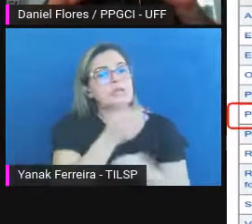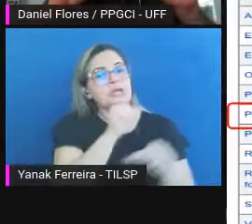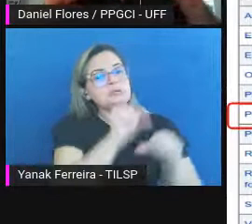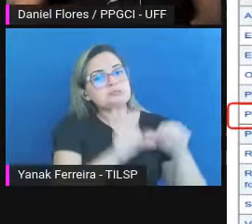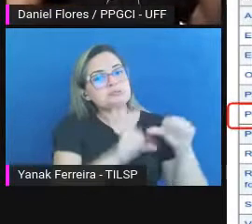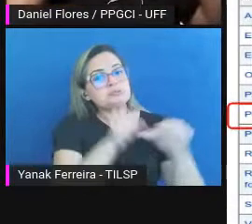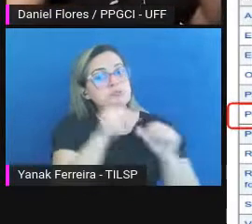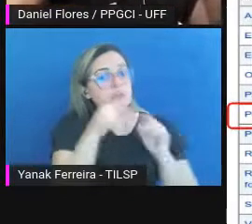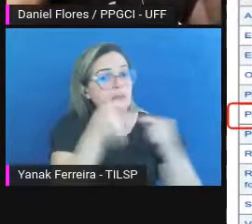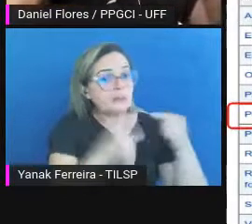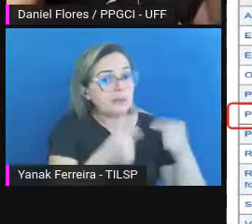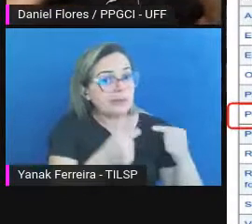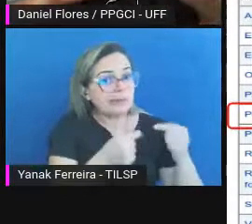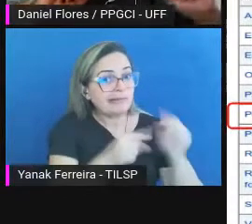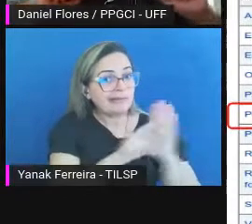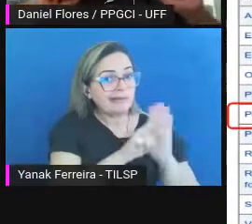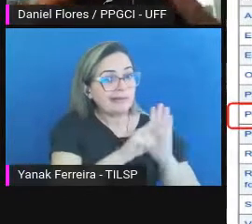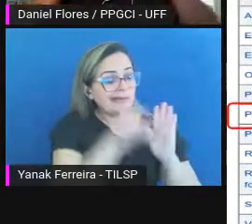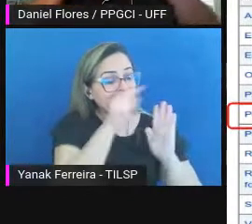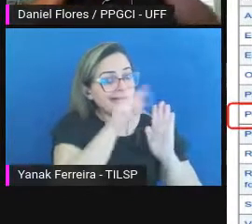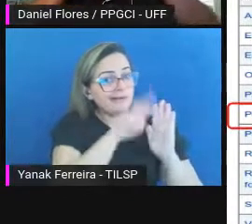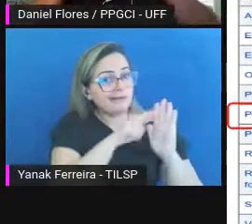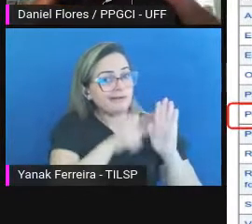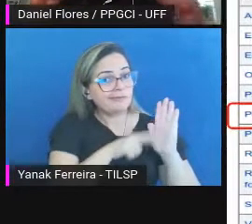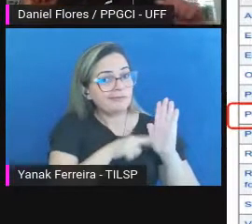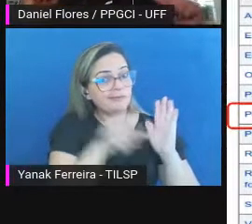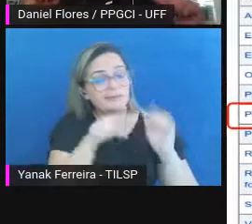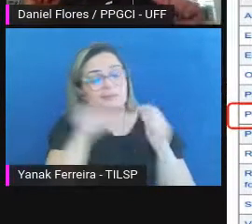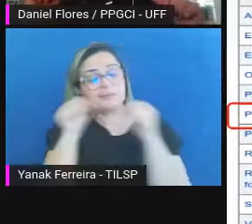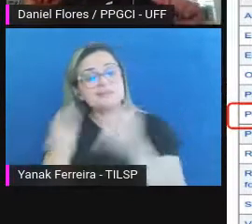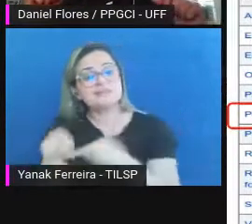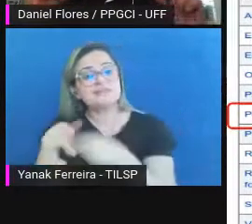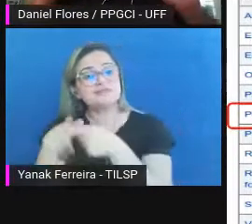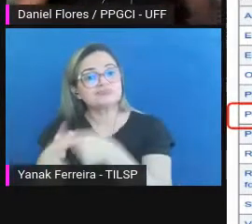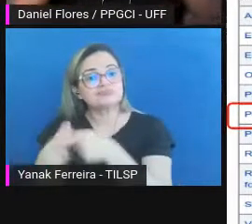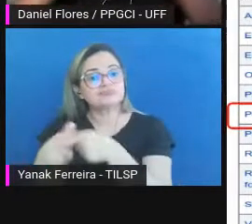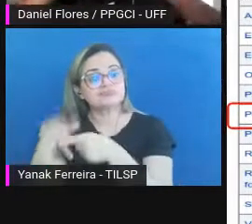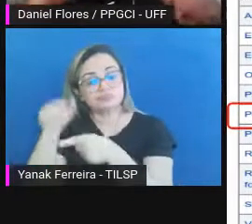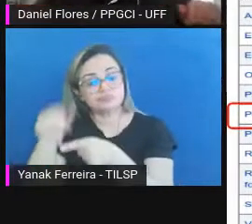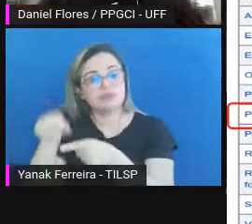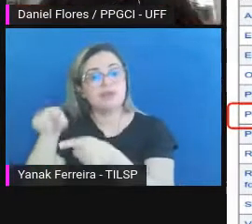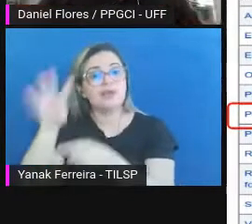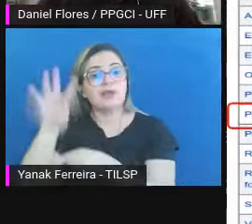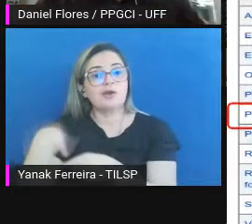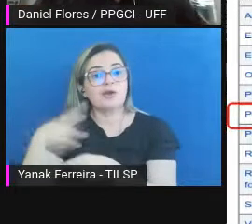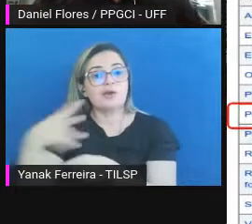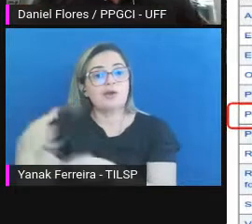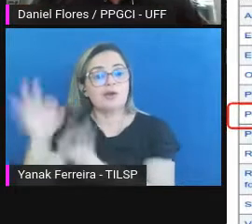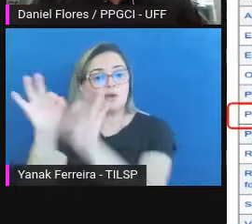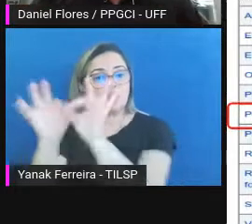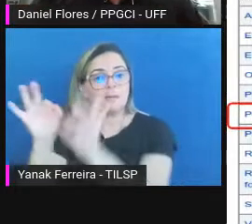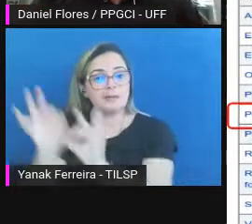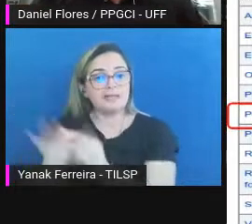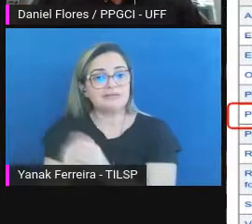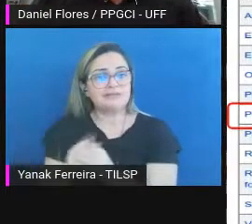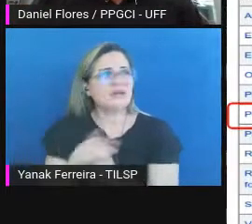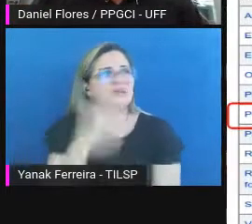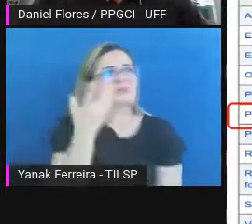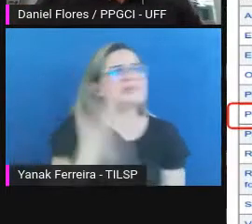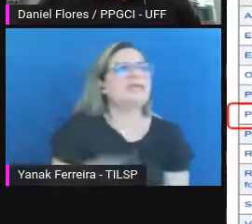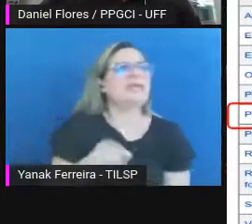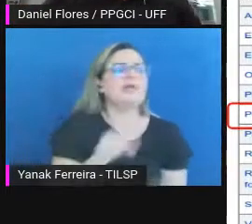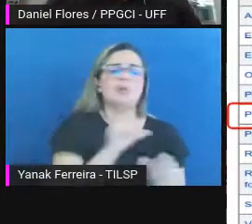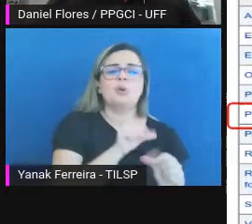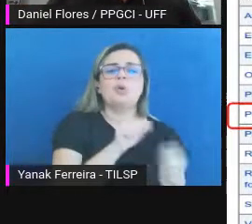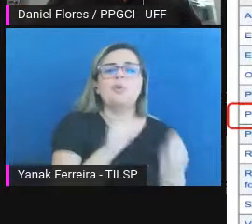mudar esse plano de preservação digital que está aí. Ah, eu não quero que vá MP4, eu quero que vá